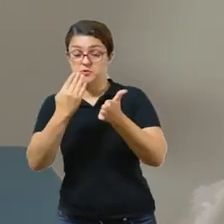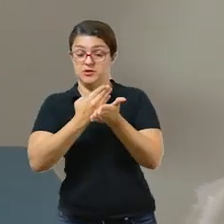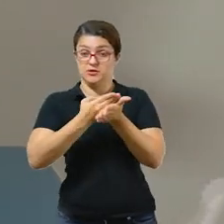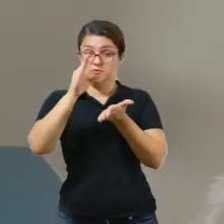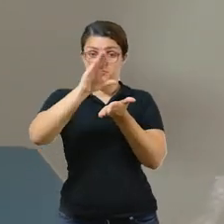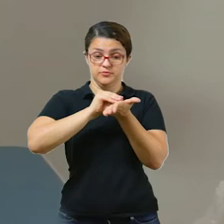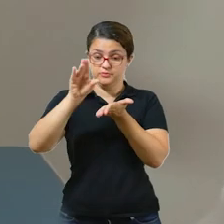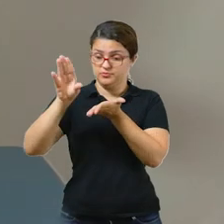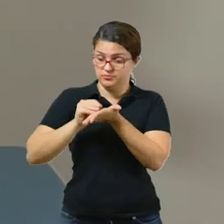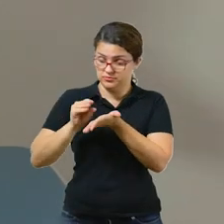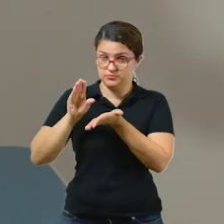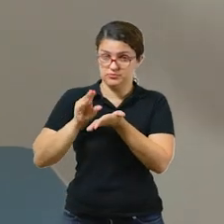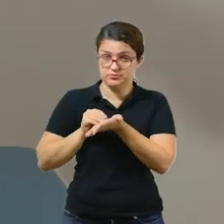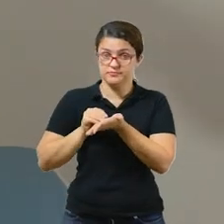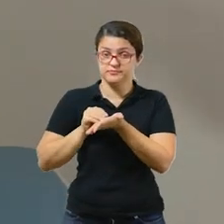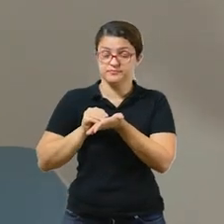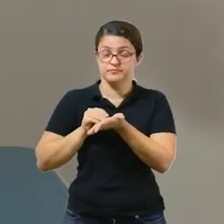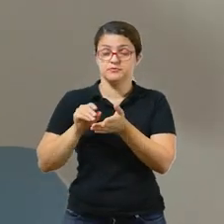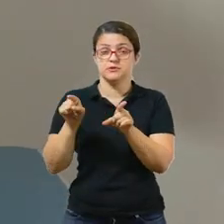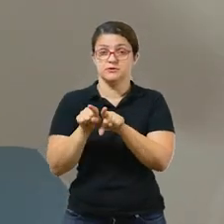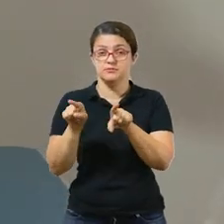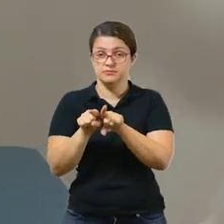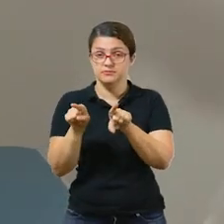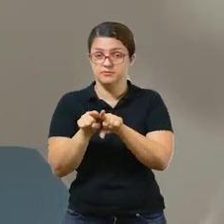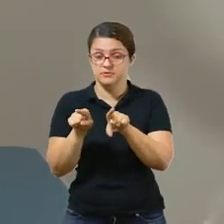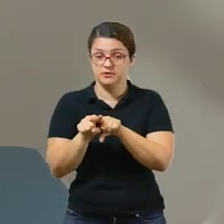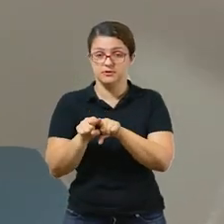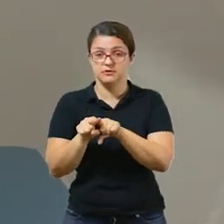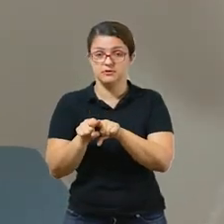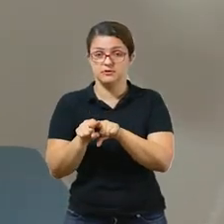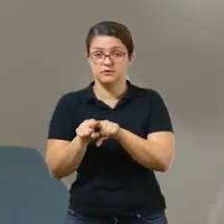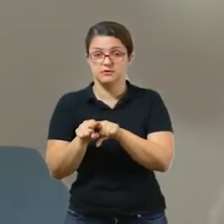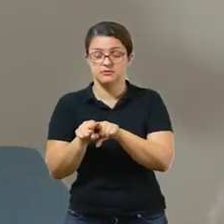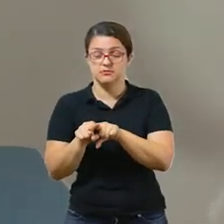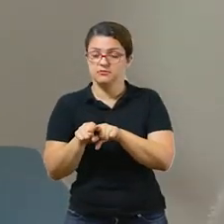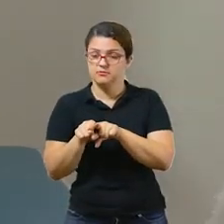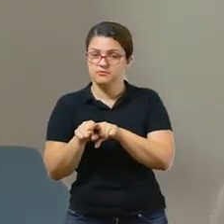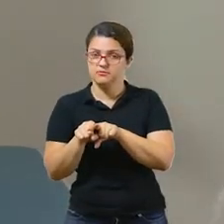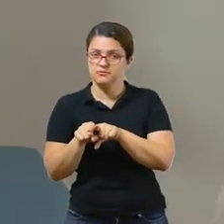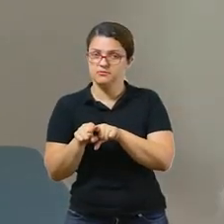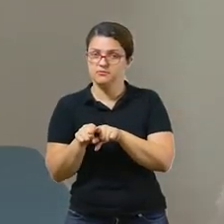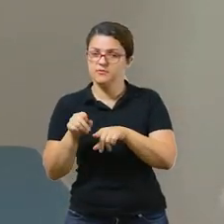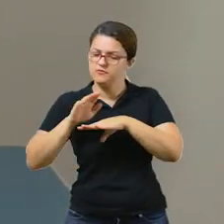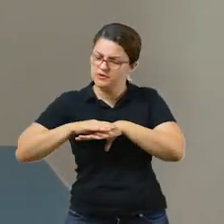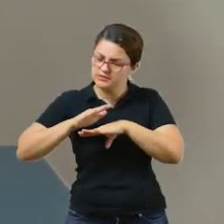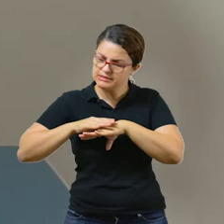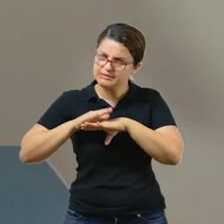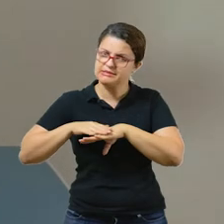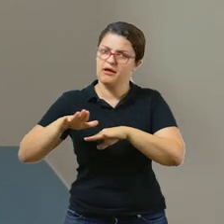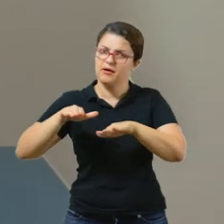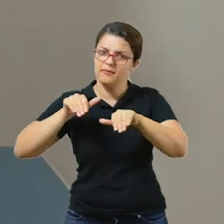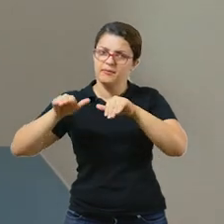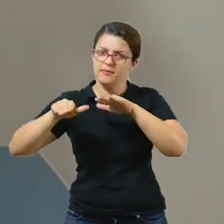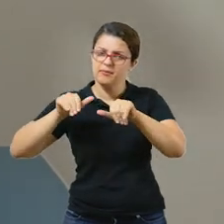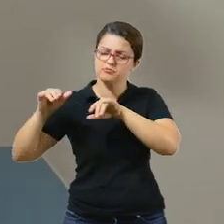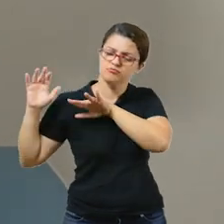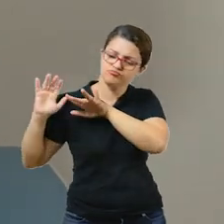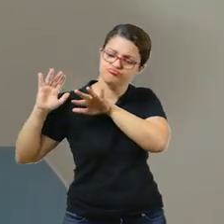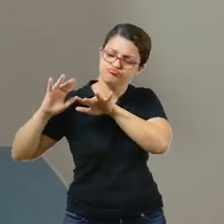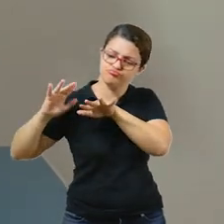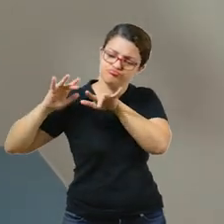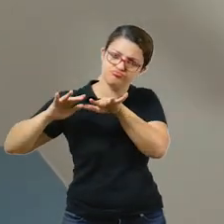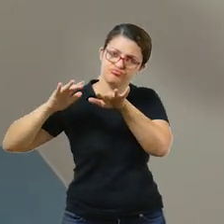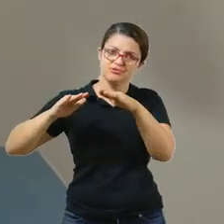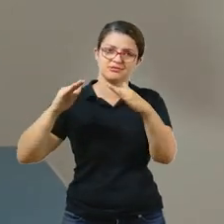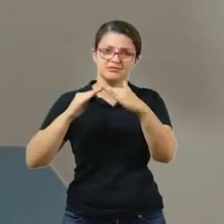inglês e a sua forma em português. E também, fazer uma parade, fazer um desfile. Convida todos os seus